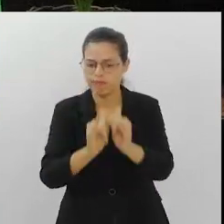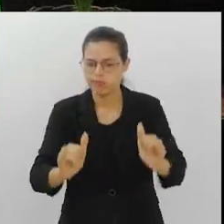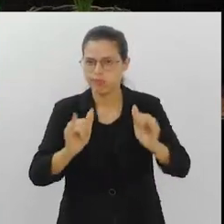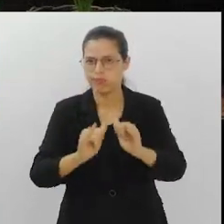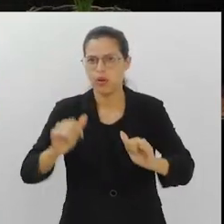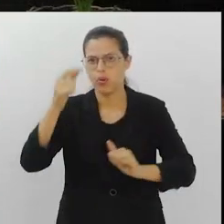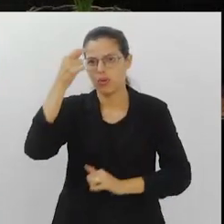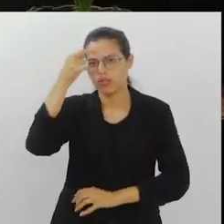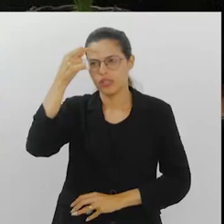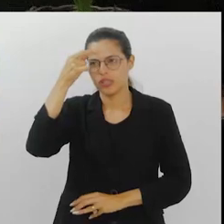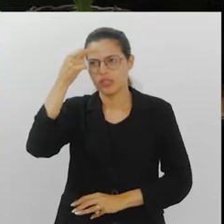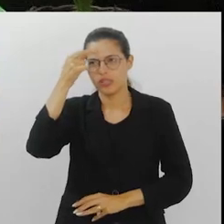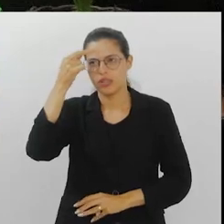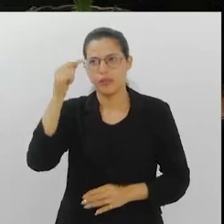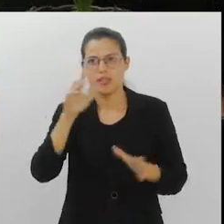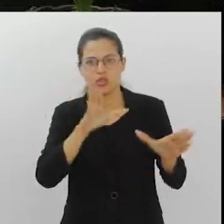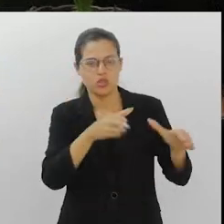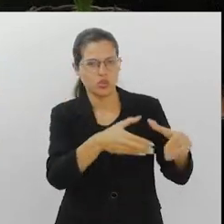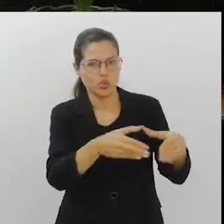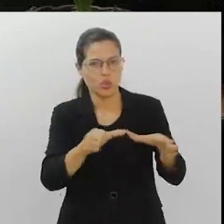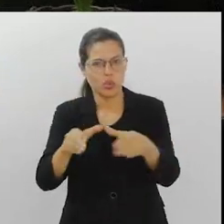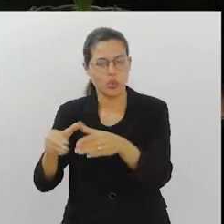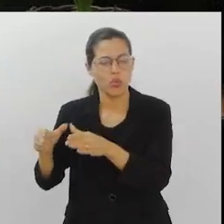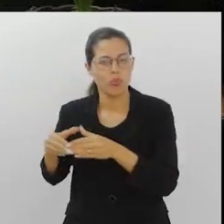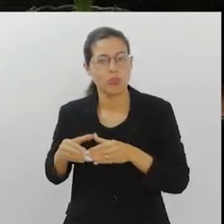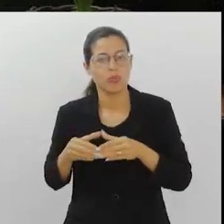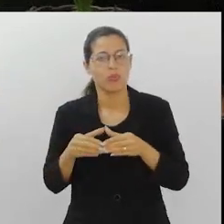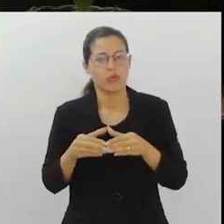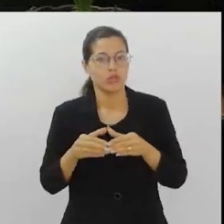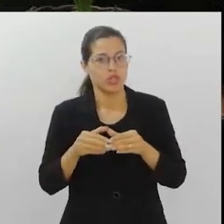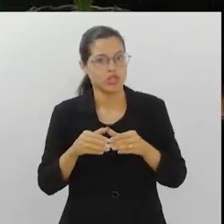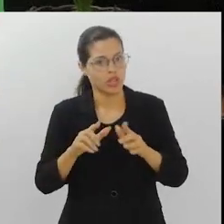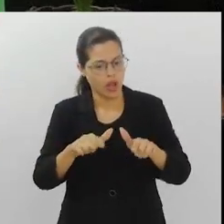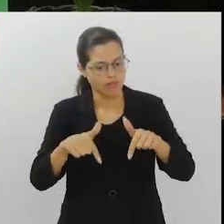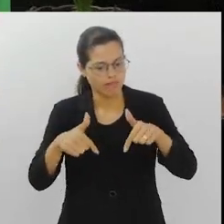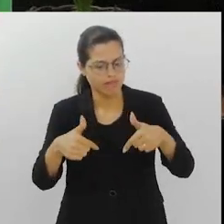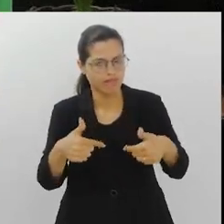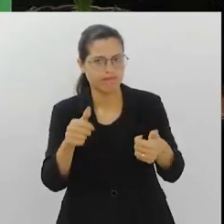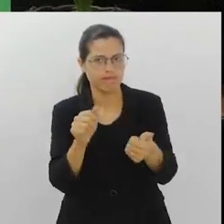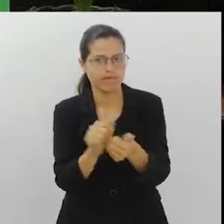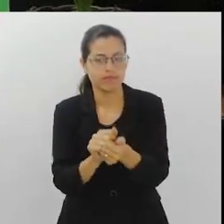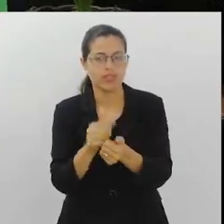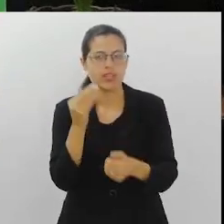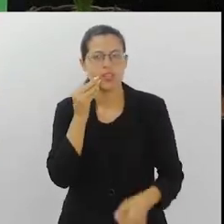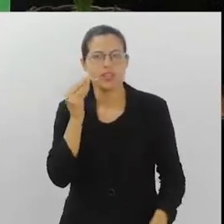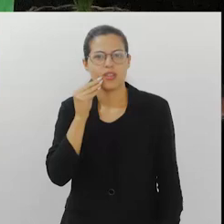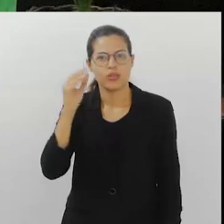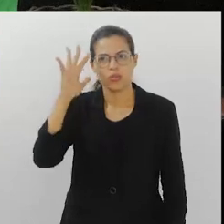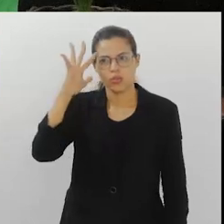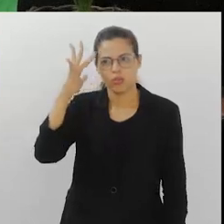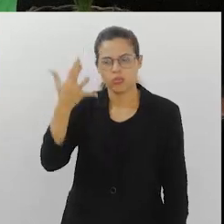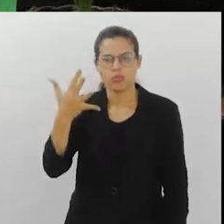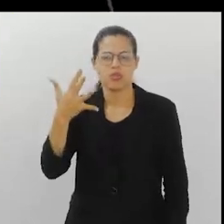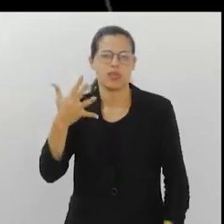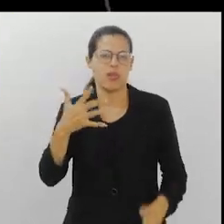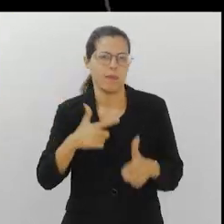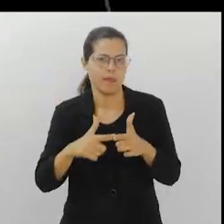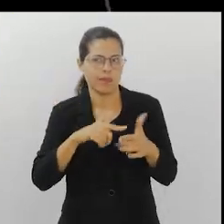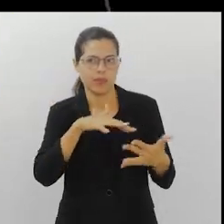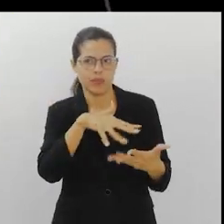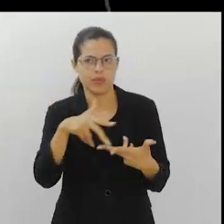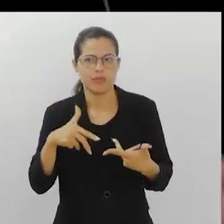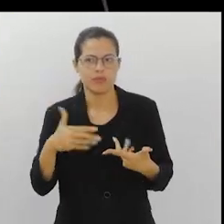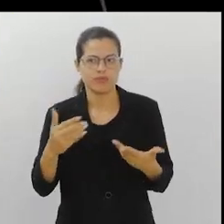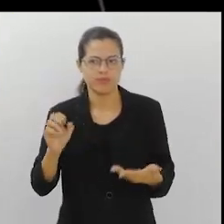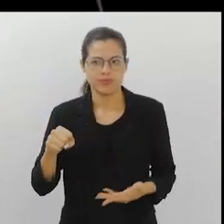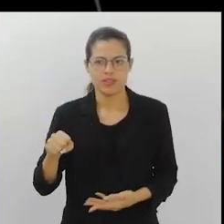todas essas camadas que são diferentes, atuando juntas para achar soluções para o nosso planeta. Sim, sim. Eu